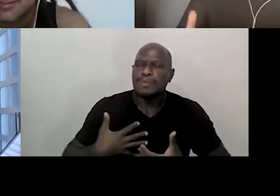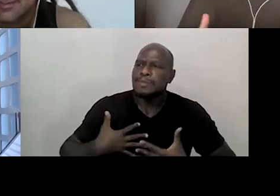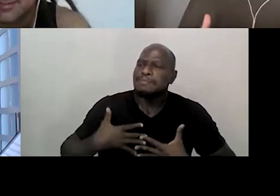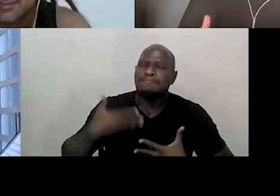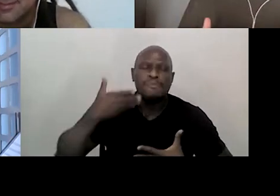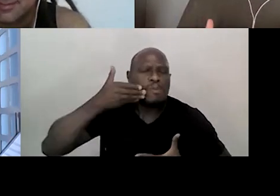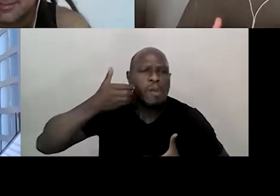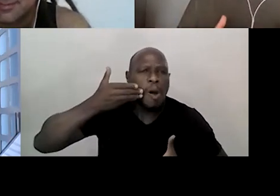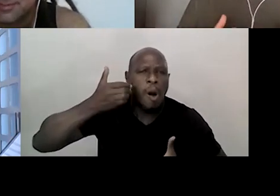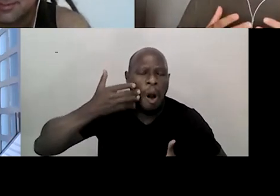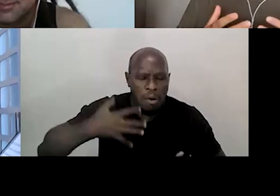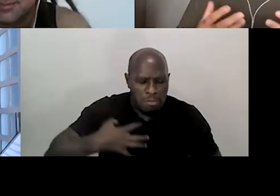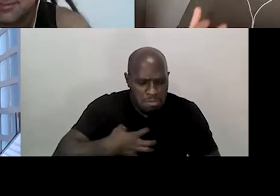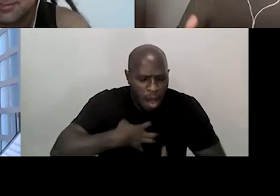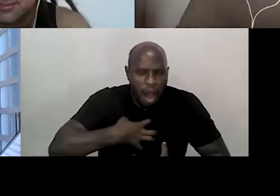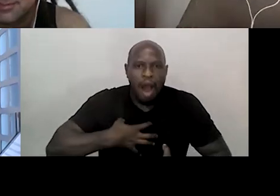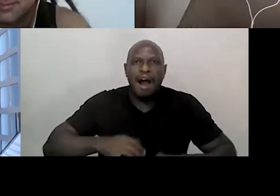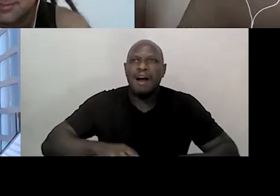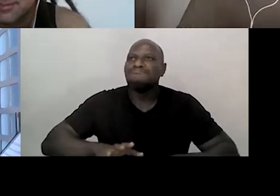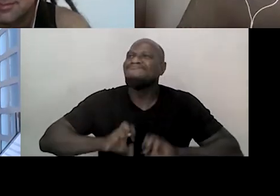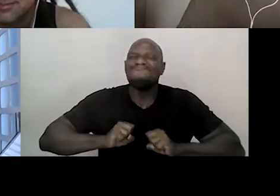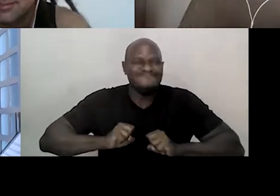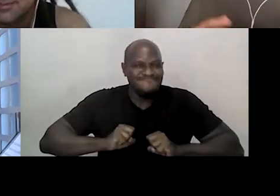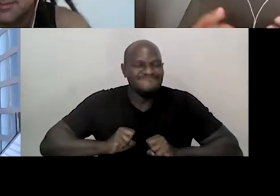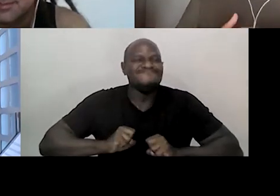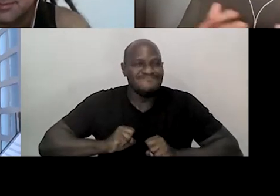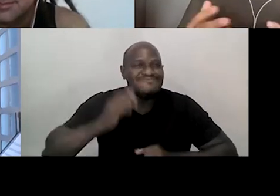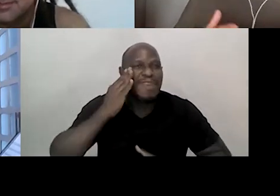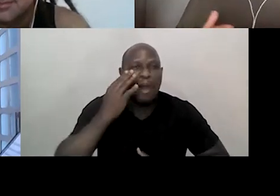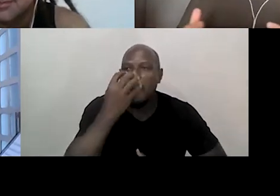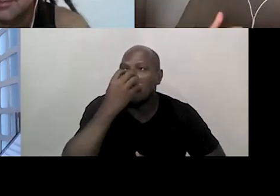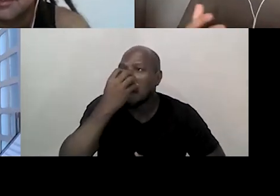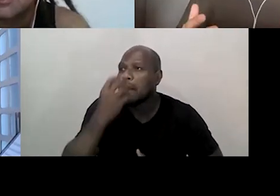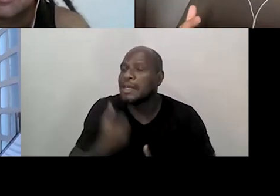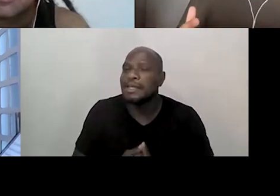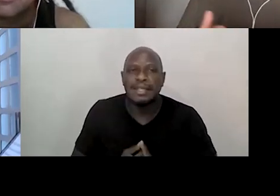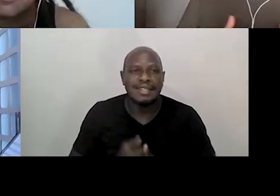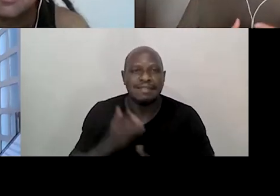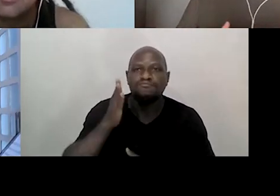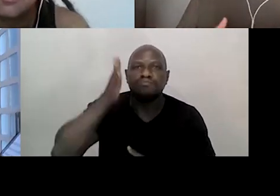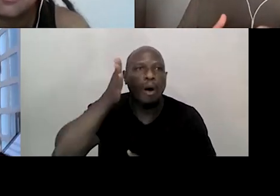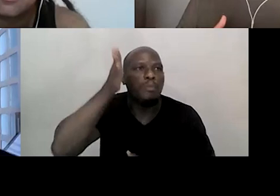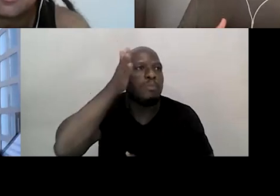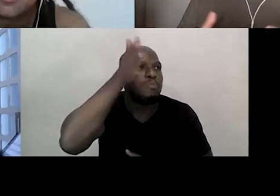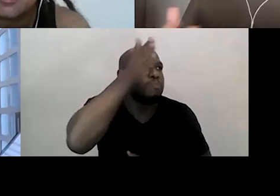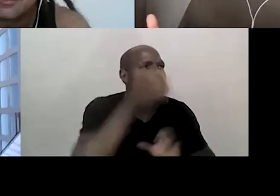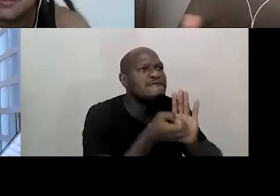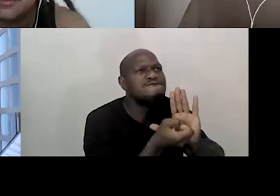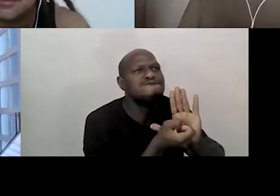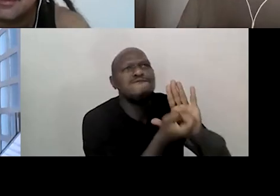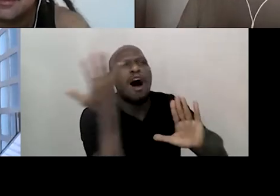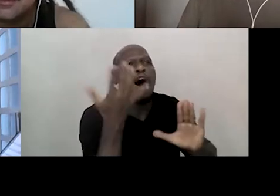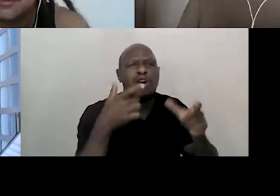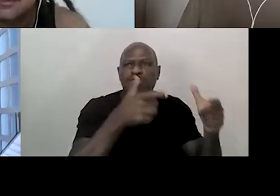o espírito por saber que o palhaço está habitando diversos lugares, está habitando lugares distintos